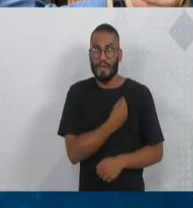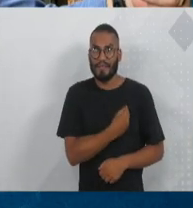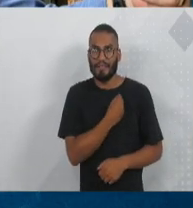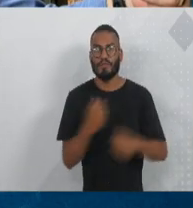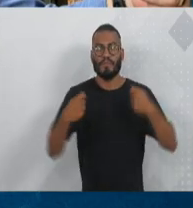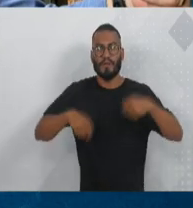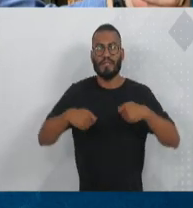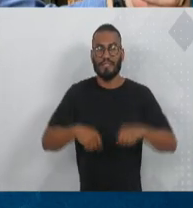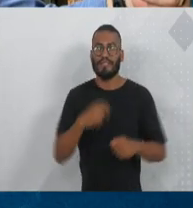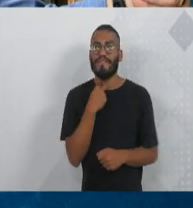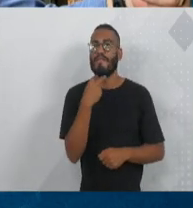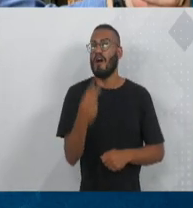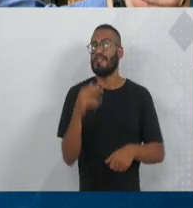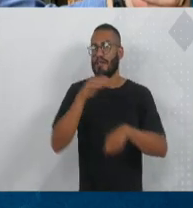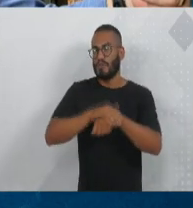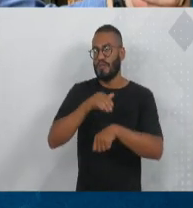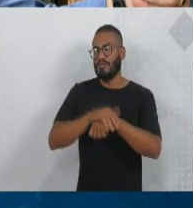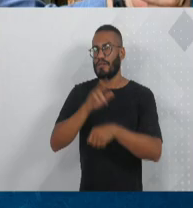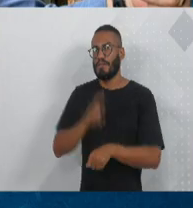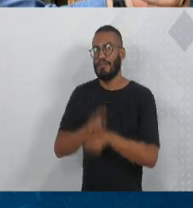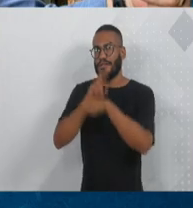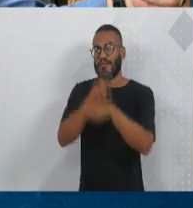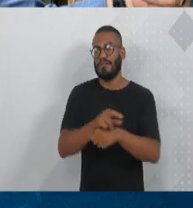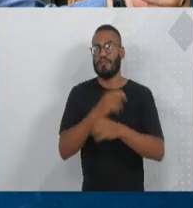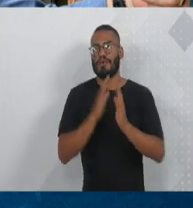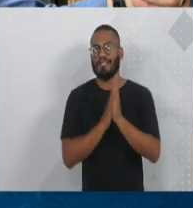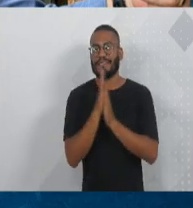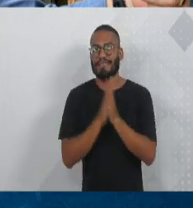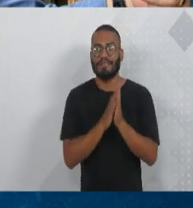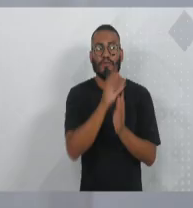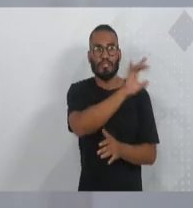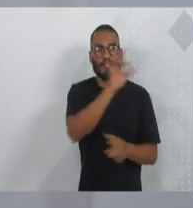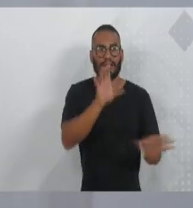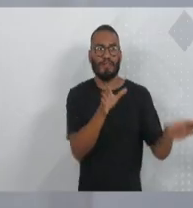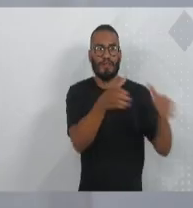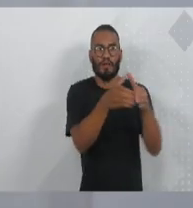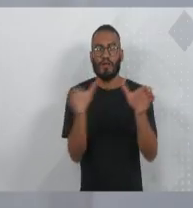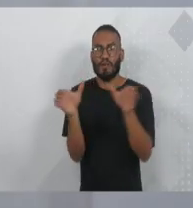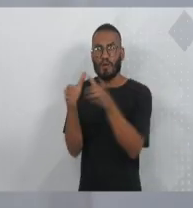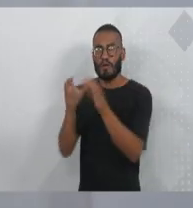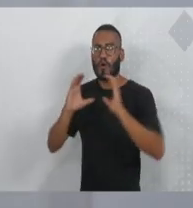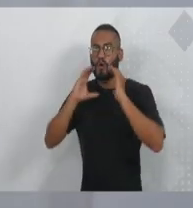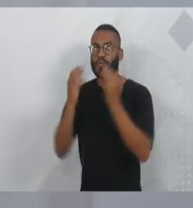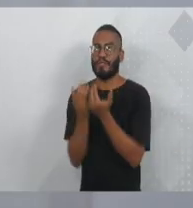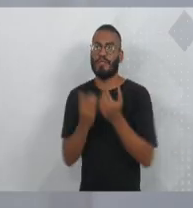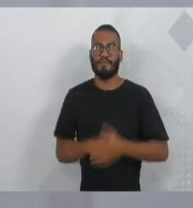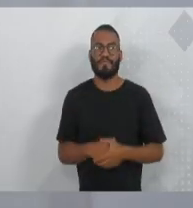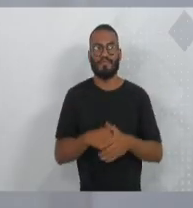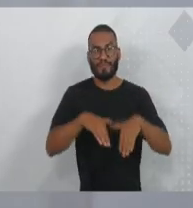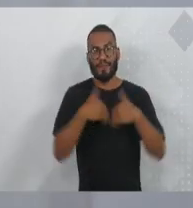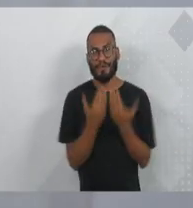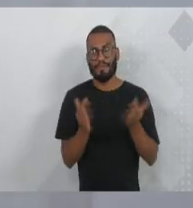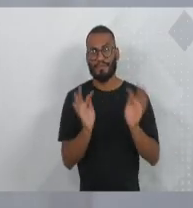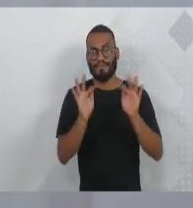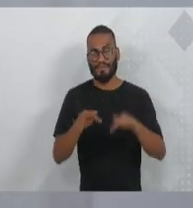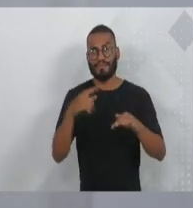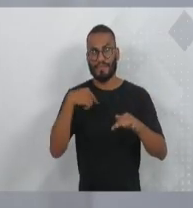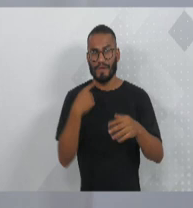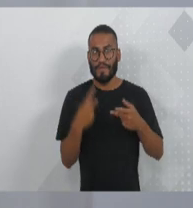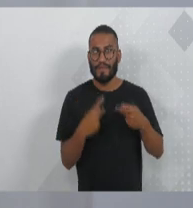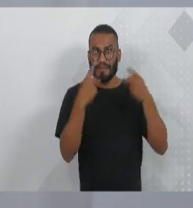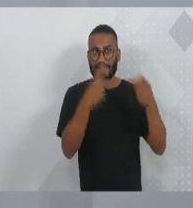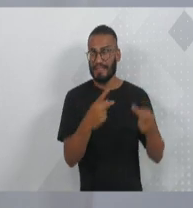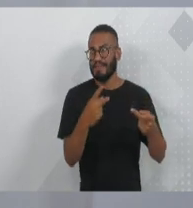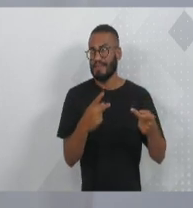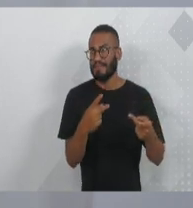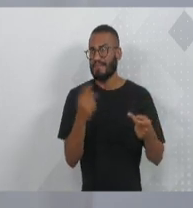precisa da nossa voz atuante, representando os anseios de cada comunidade. Por fim, passou ali as visitas de Emilvemo também,